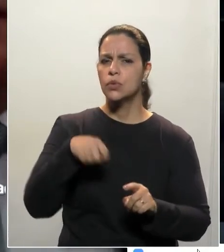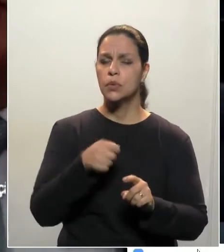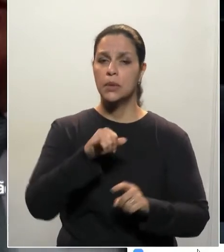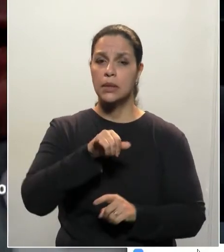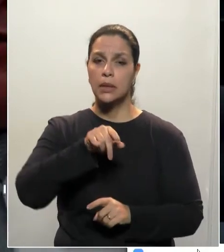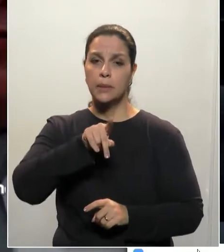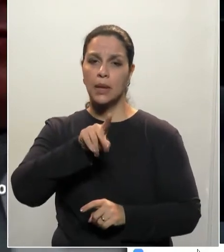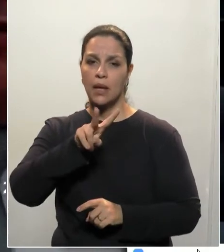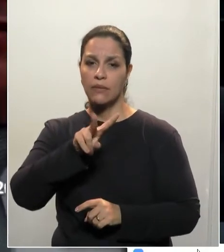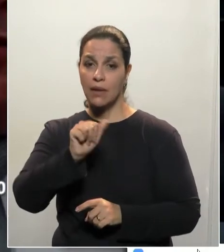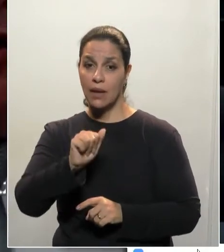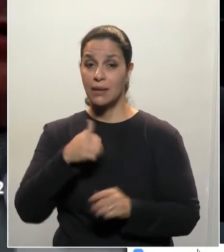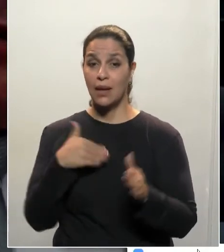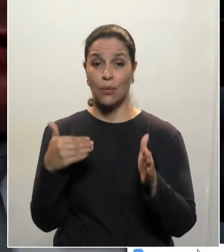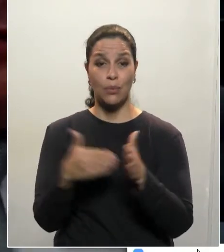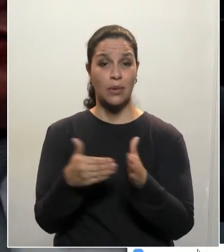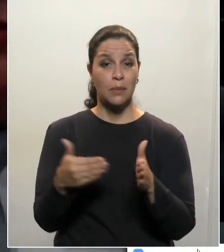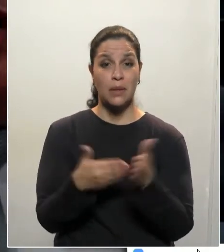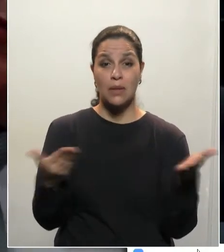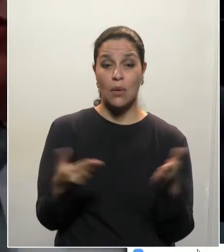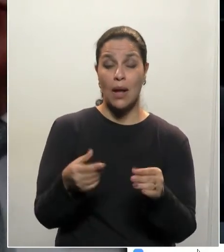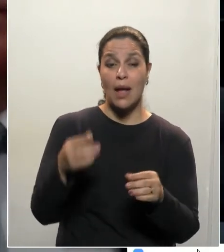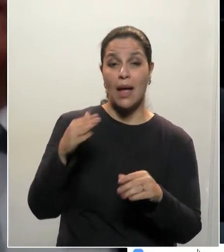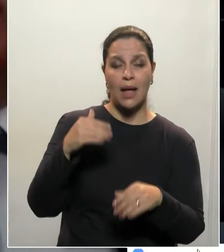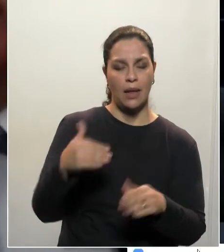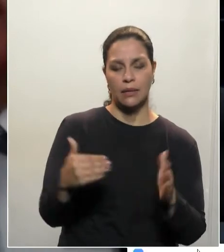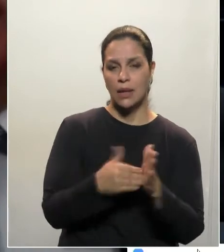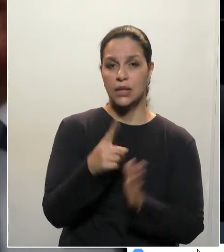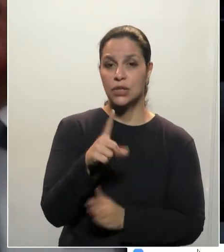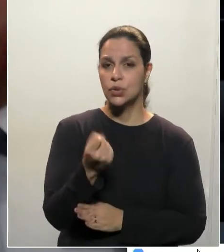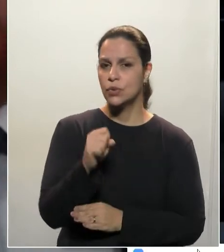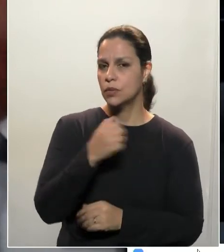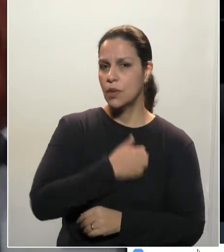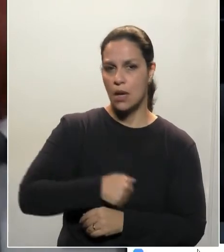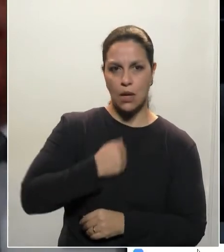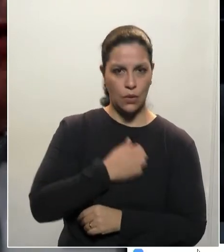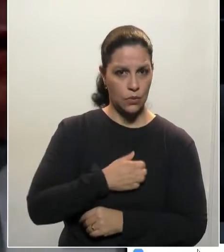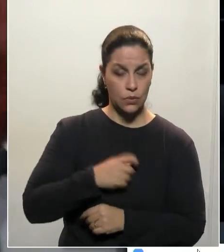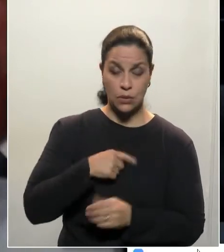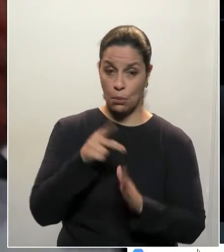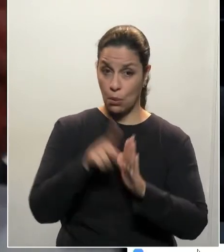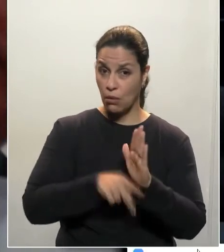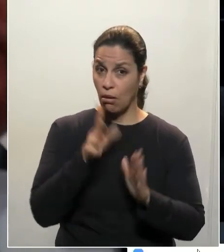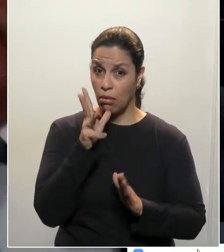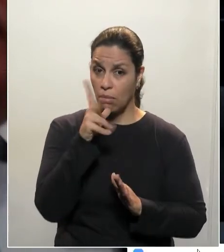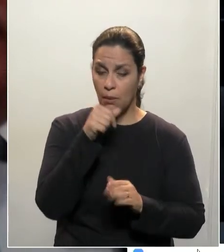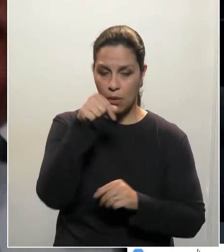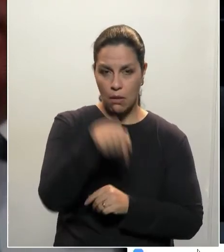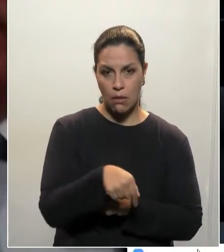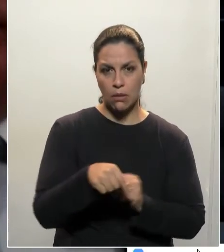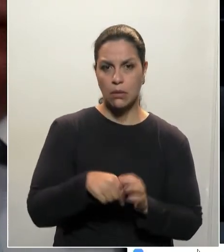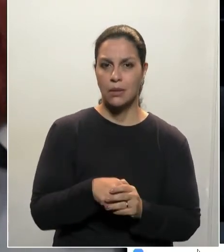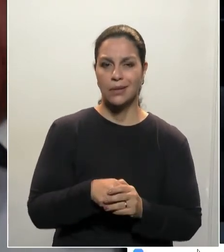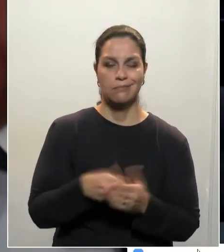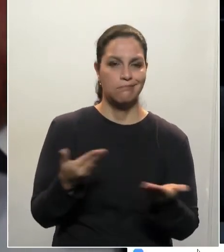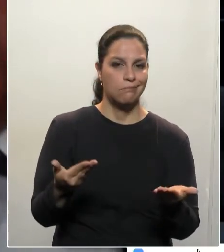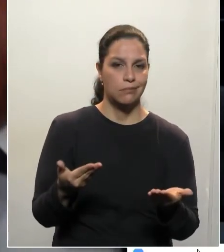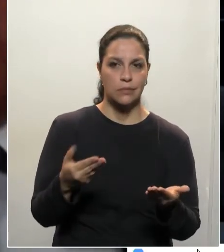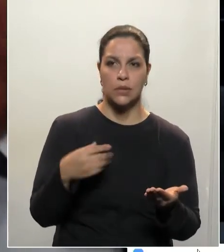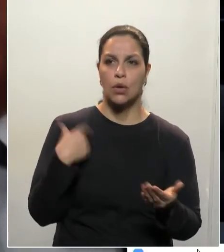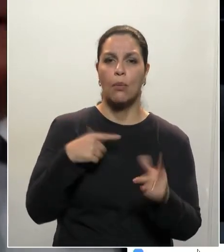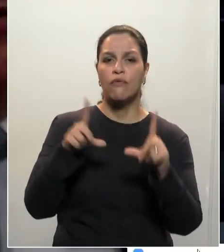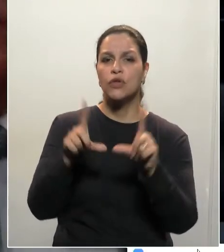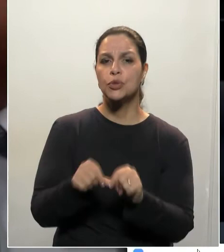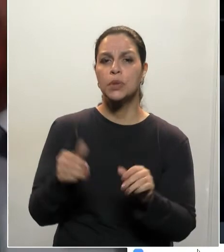ao IPVA, nós temos um prazo de adesão que é até 18 de agosto. Então, se esse projeto demorar muito aqui, ele vai